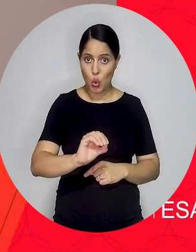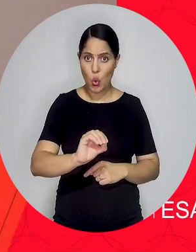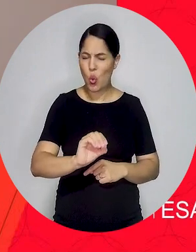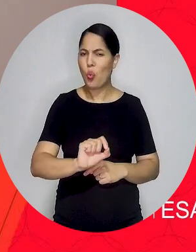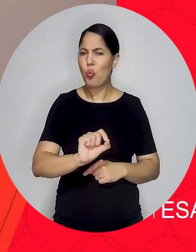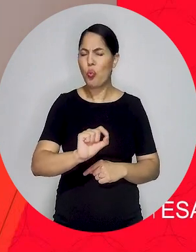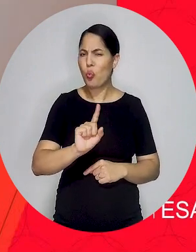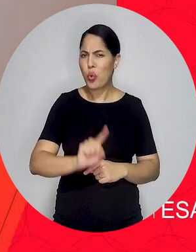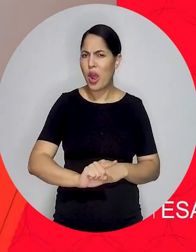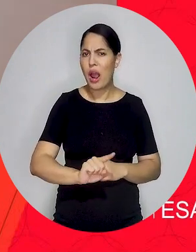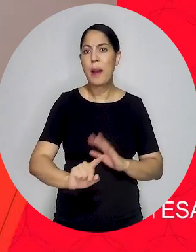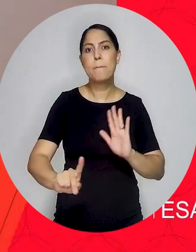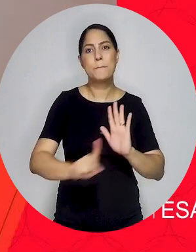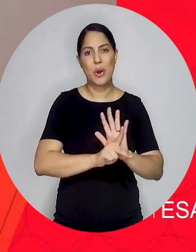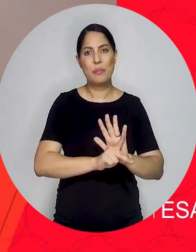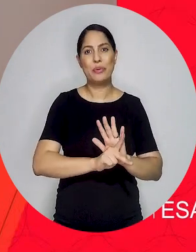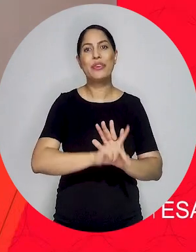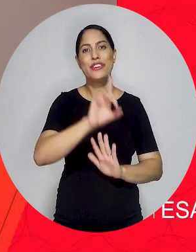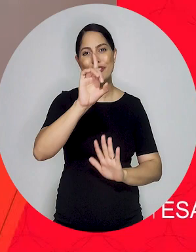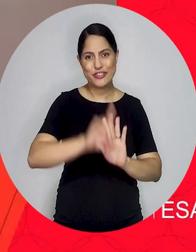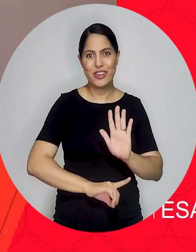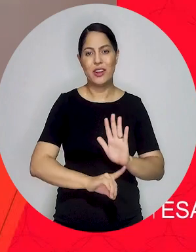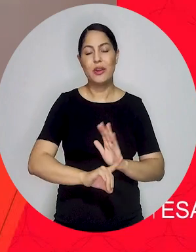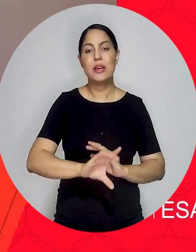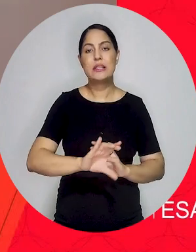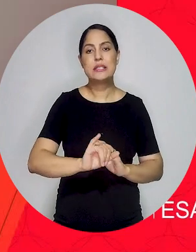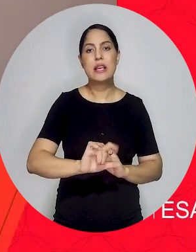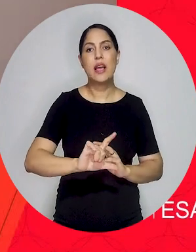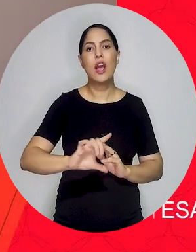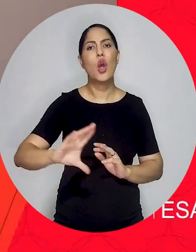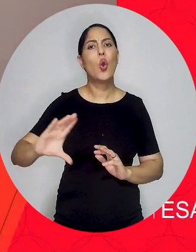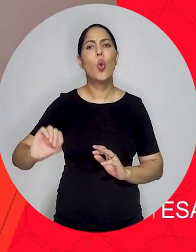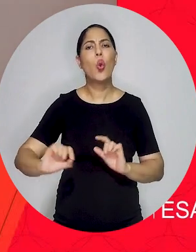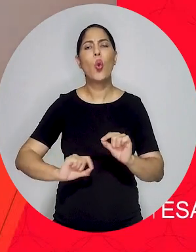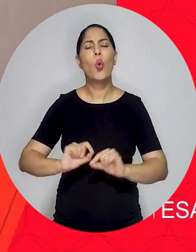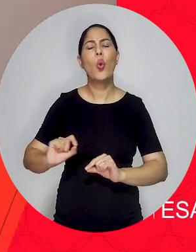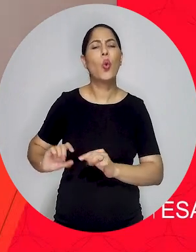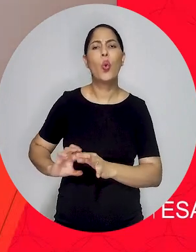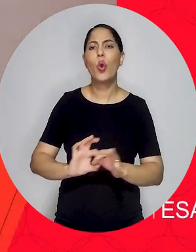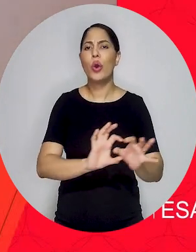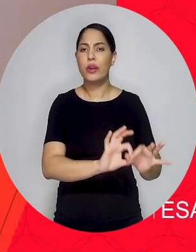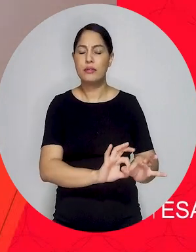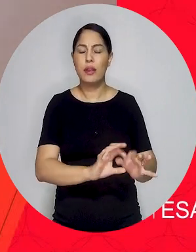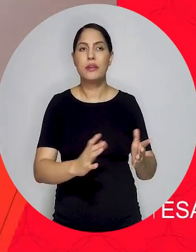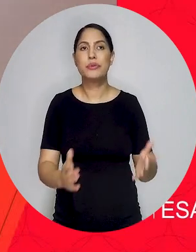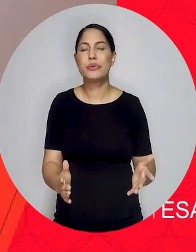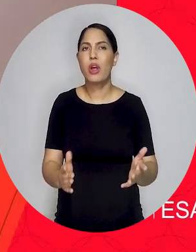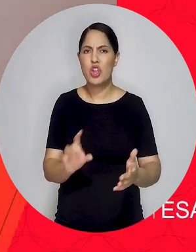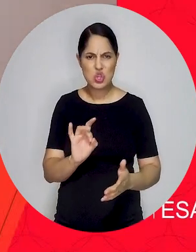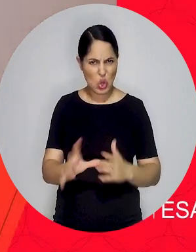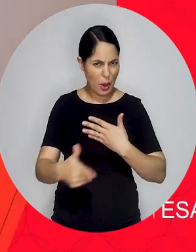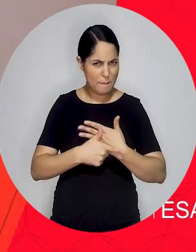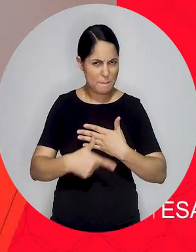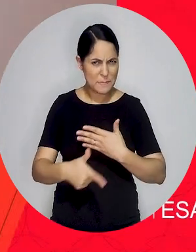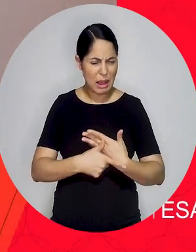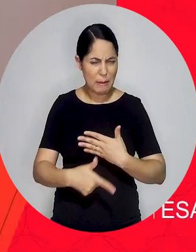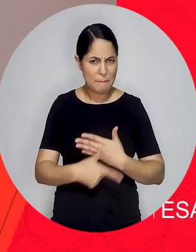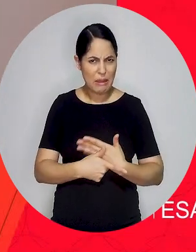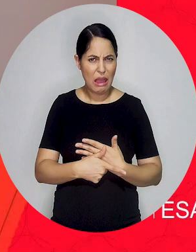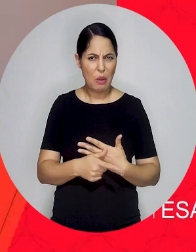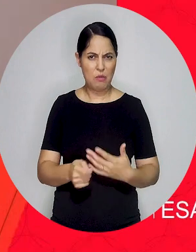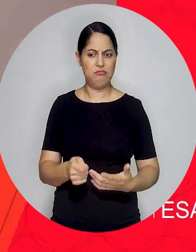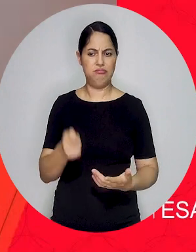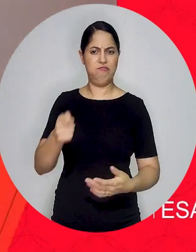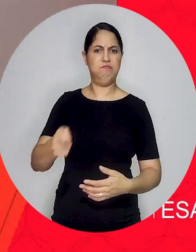questão do ciclo dos desastres e a gente tem visto que o direito não tem só um papel repressivo de reparação